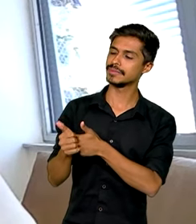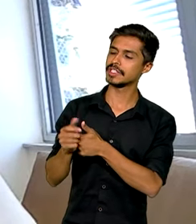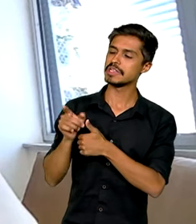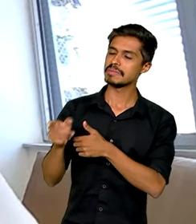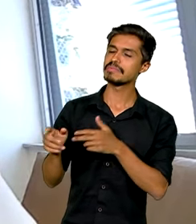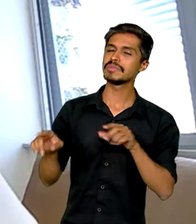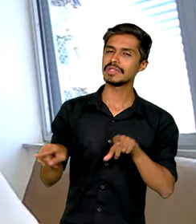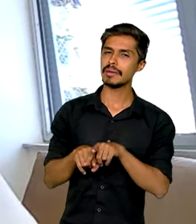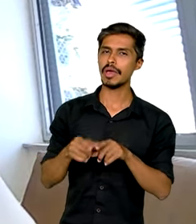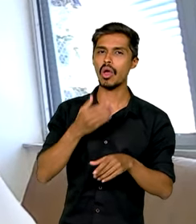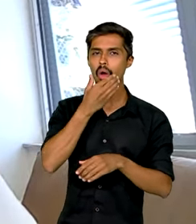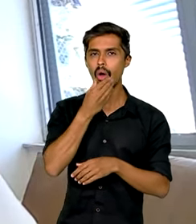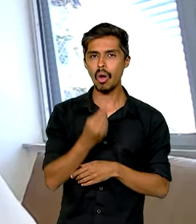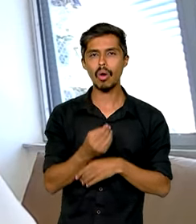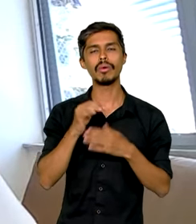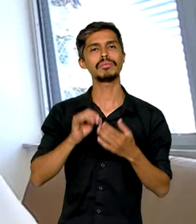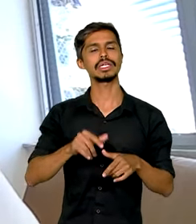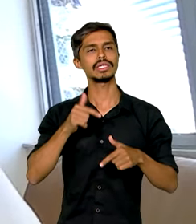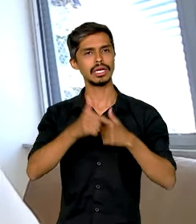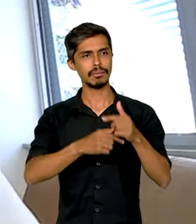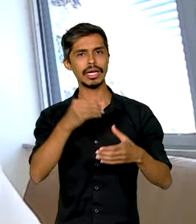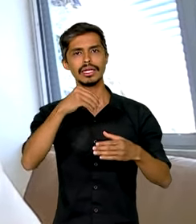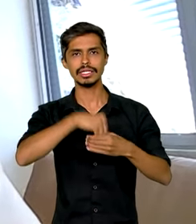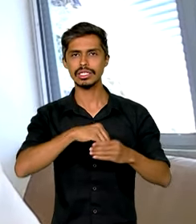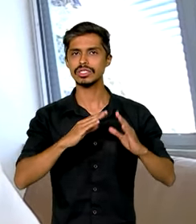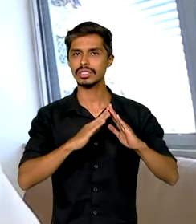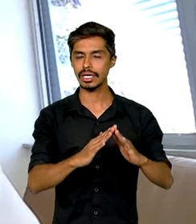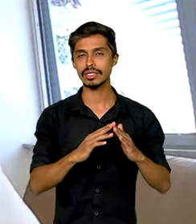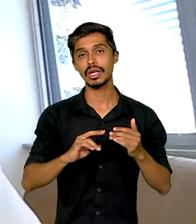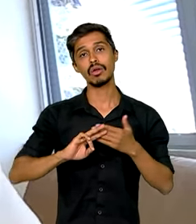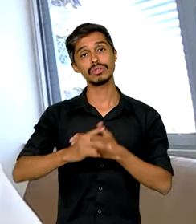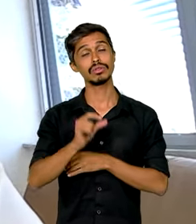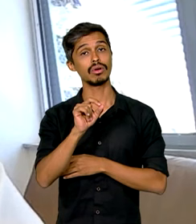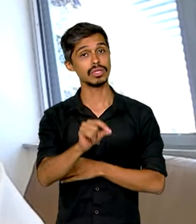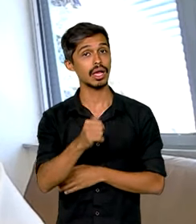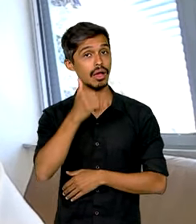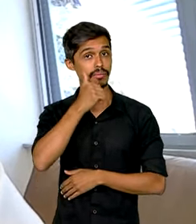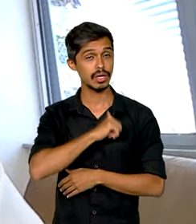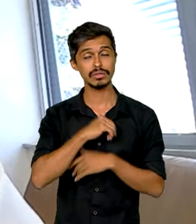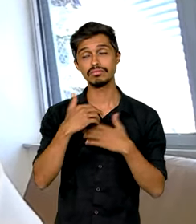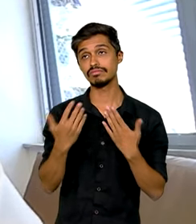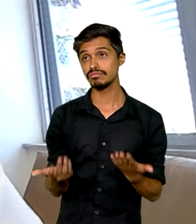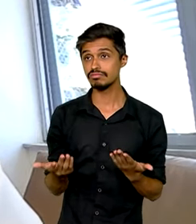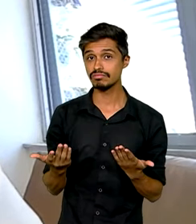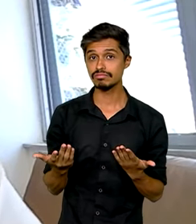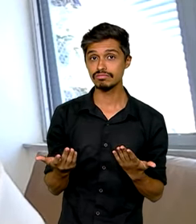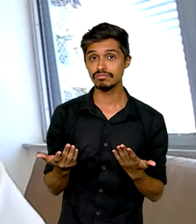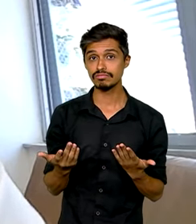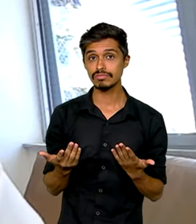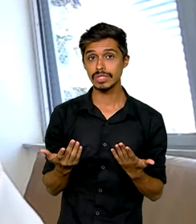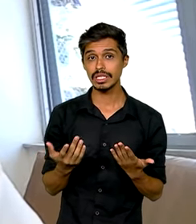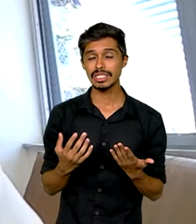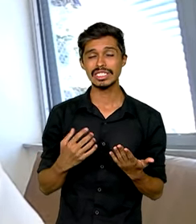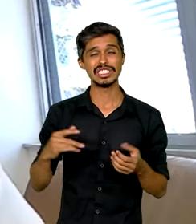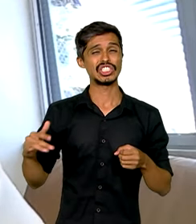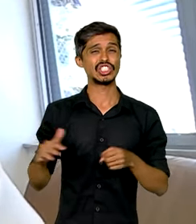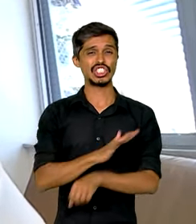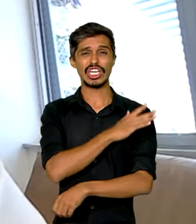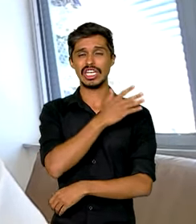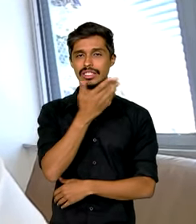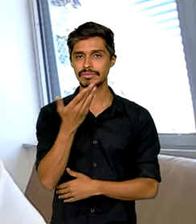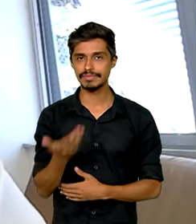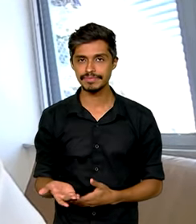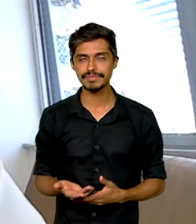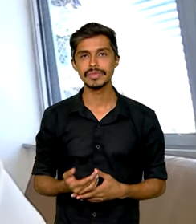participação dos homens nas tarefas do lar. A consequência disso é que as mulheres acabam ficando sobrecarregadas